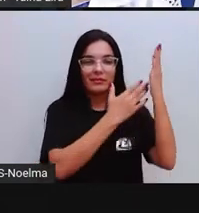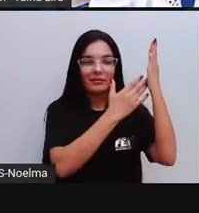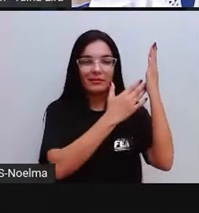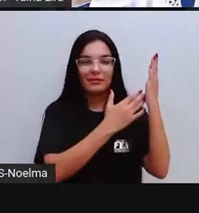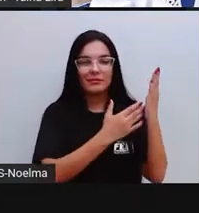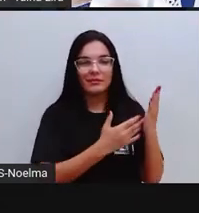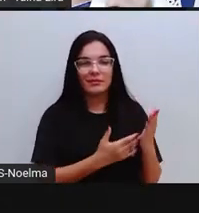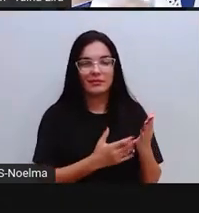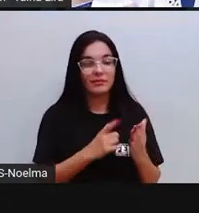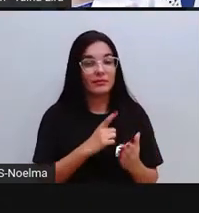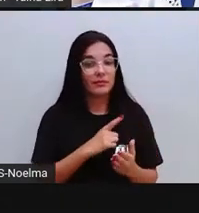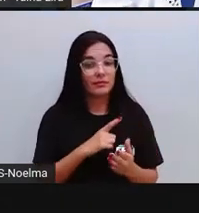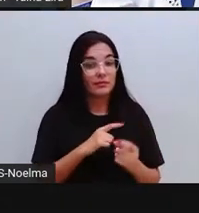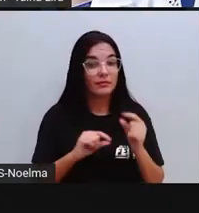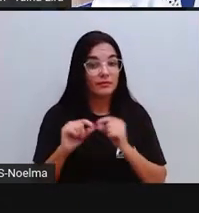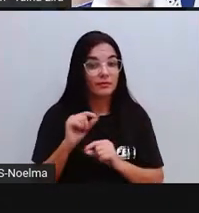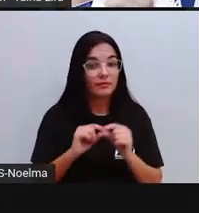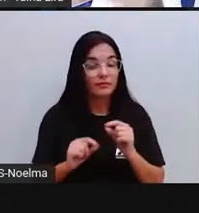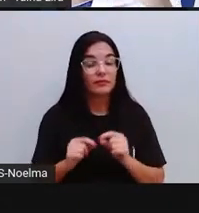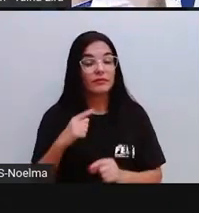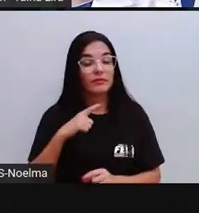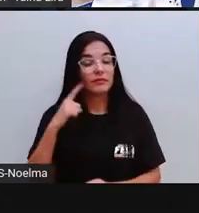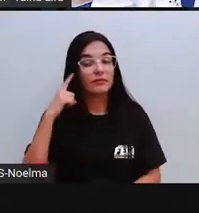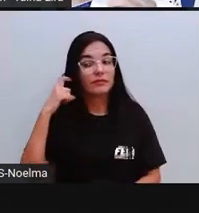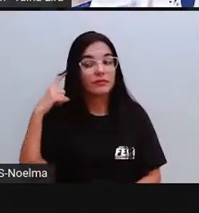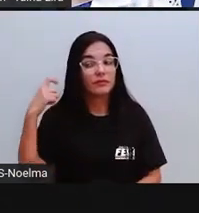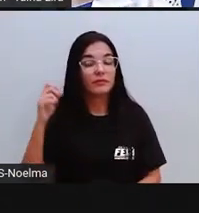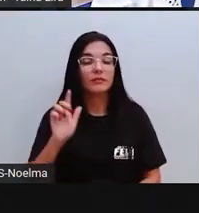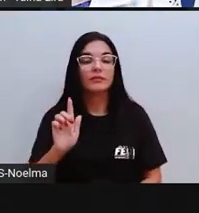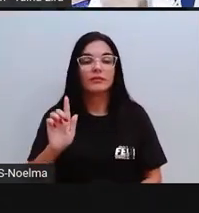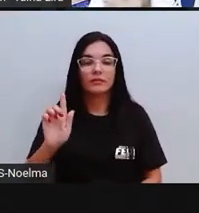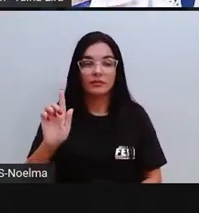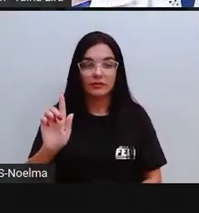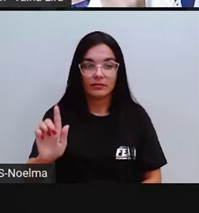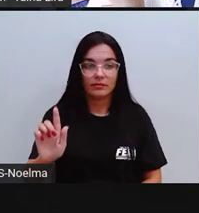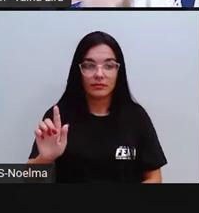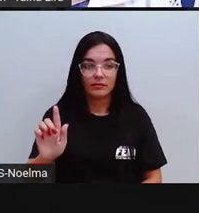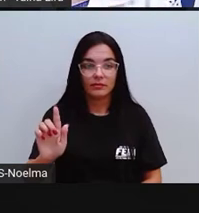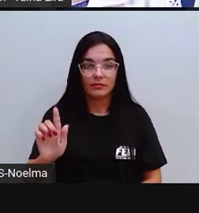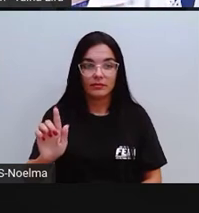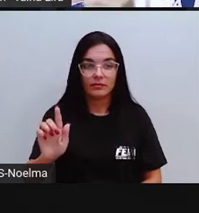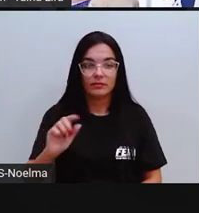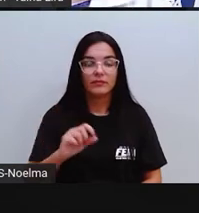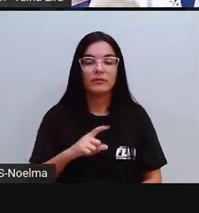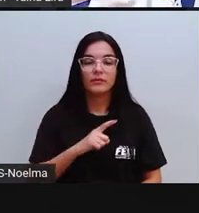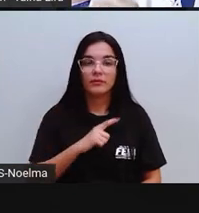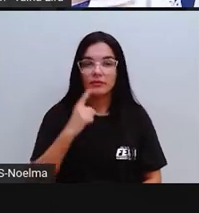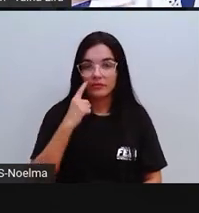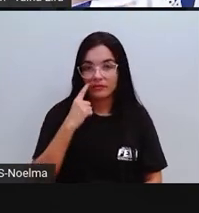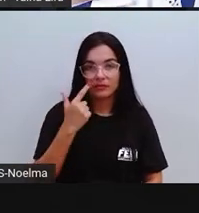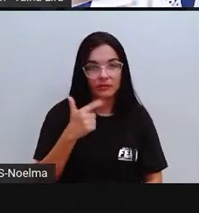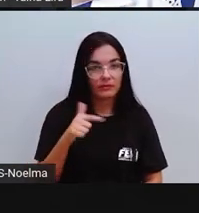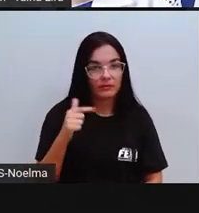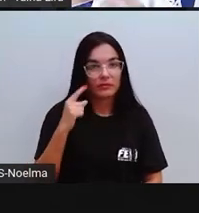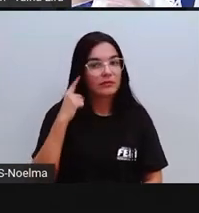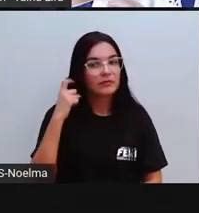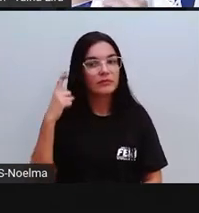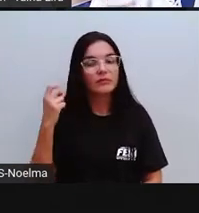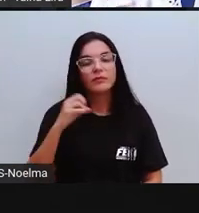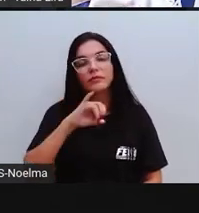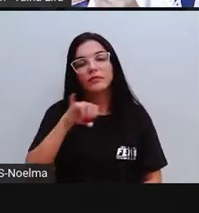que todas aqui estão realmente com o som do G, tá? Angu, ela não tem som de G,